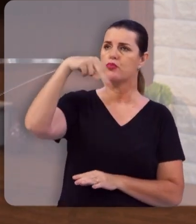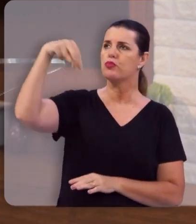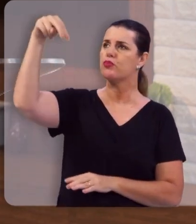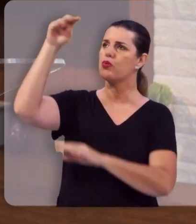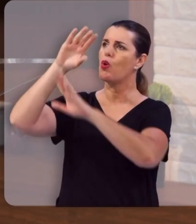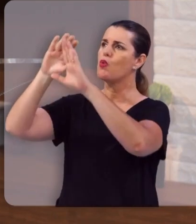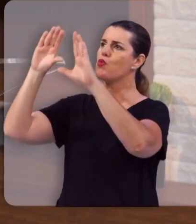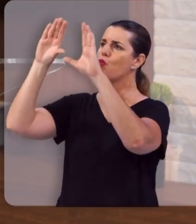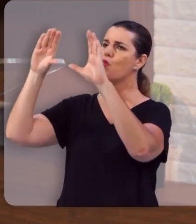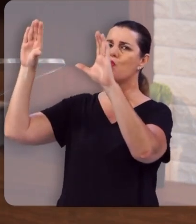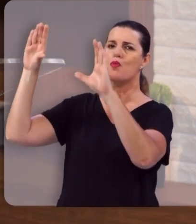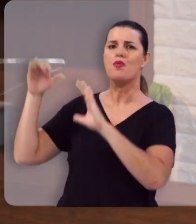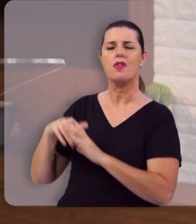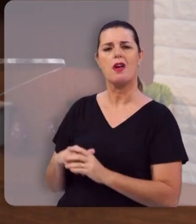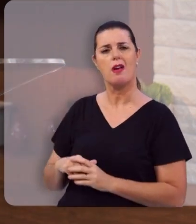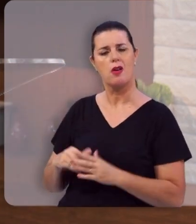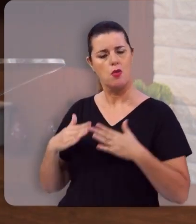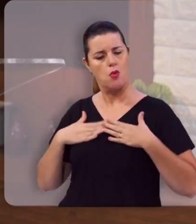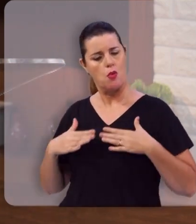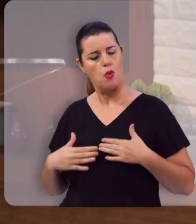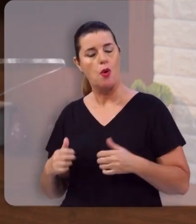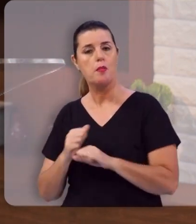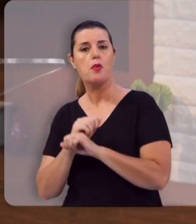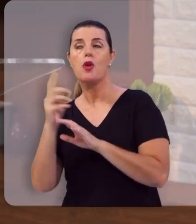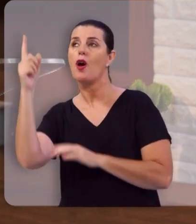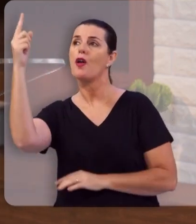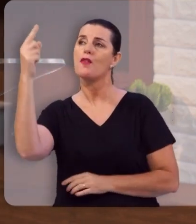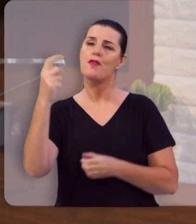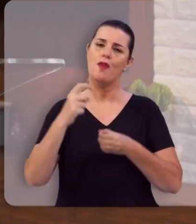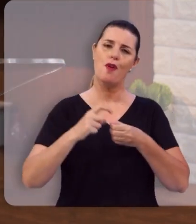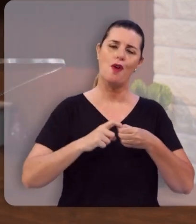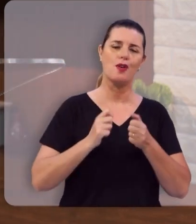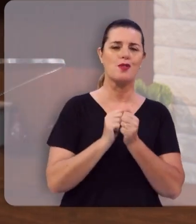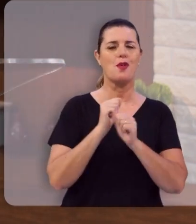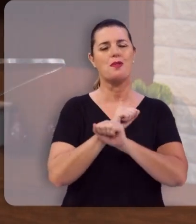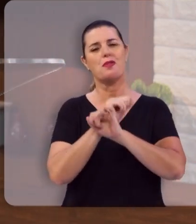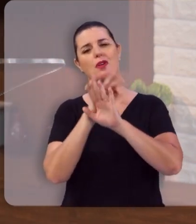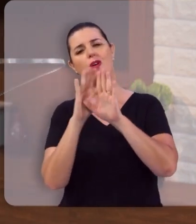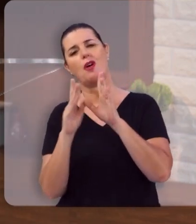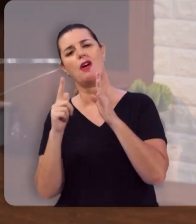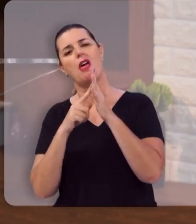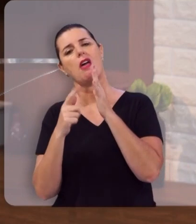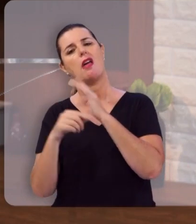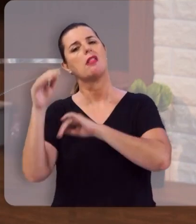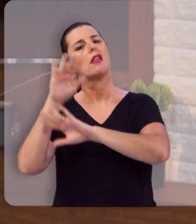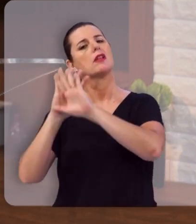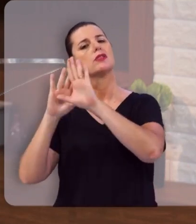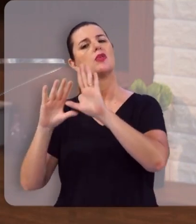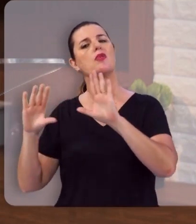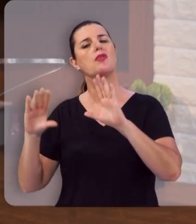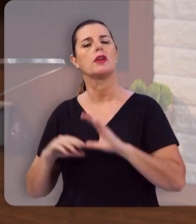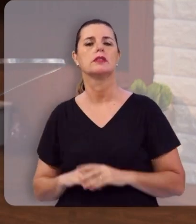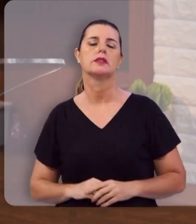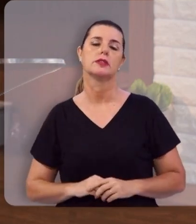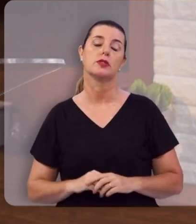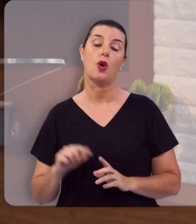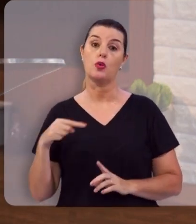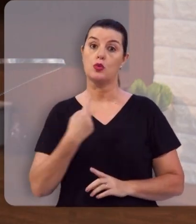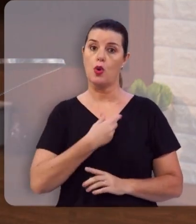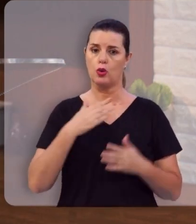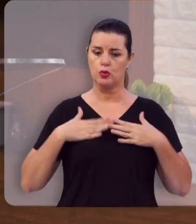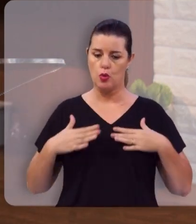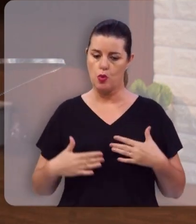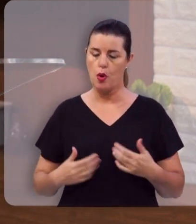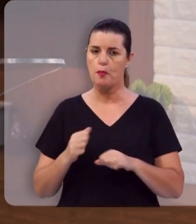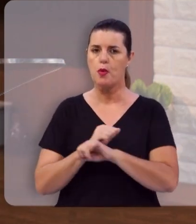Jesus com o corpo de glória voltará de forma gloriosa, entre as nuvens. No nosso corpo de